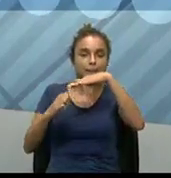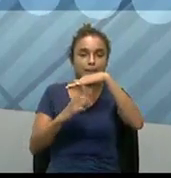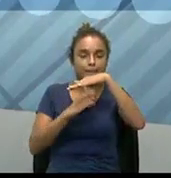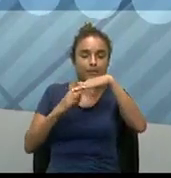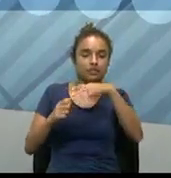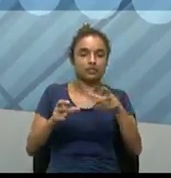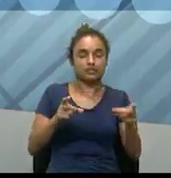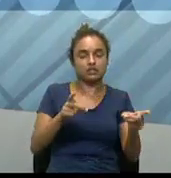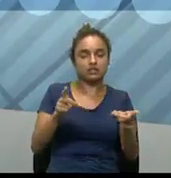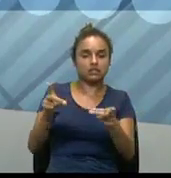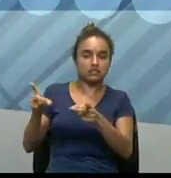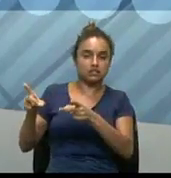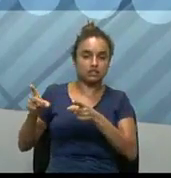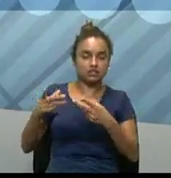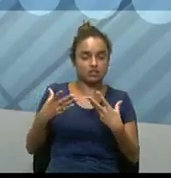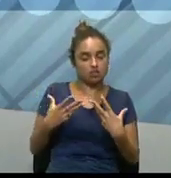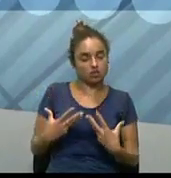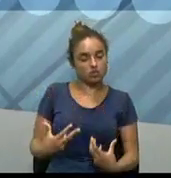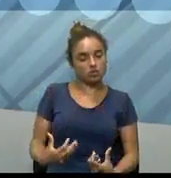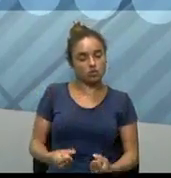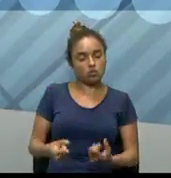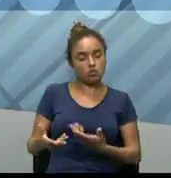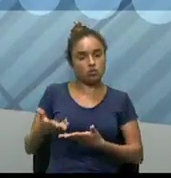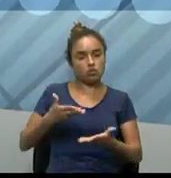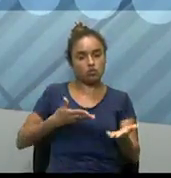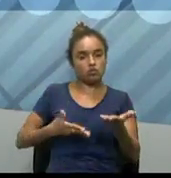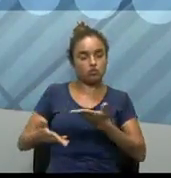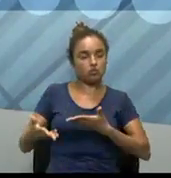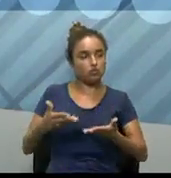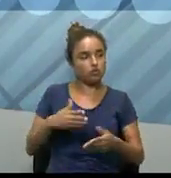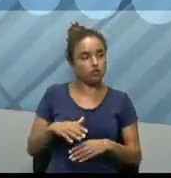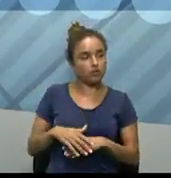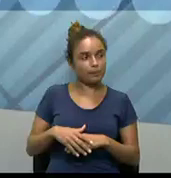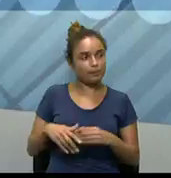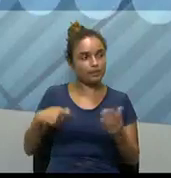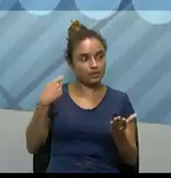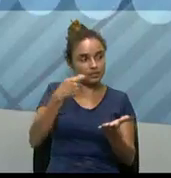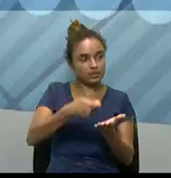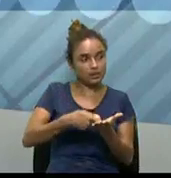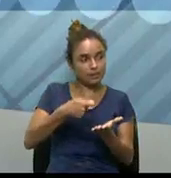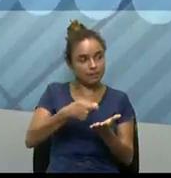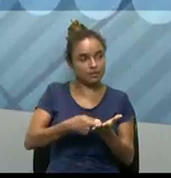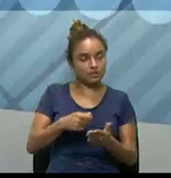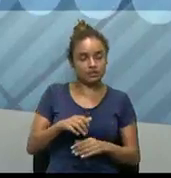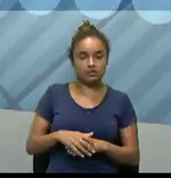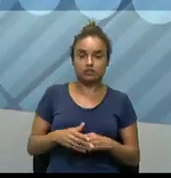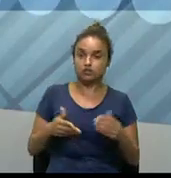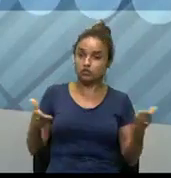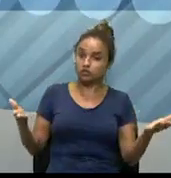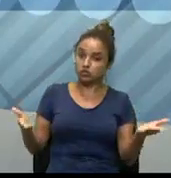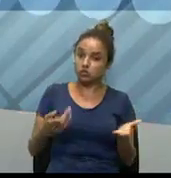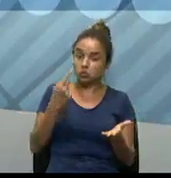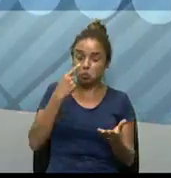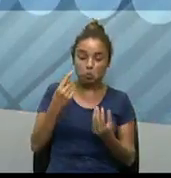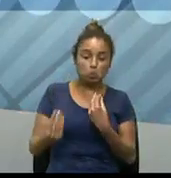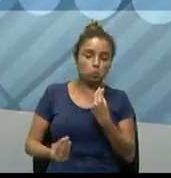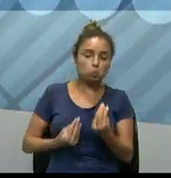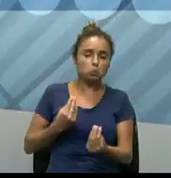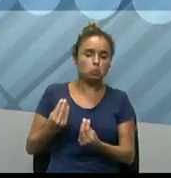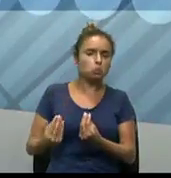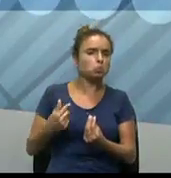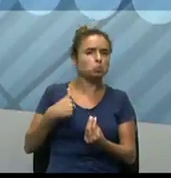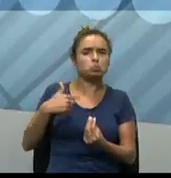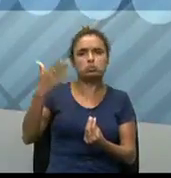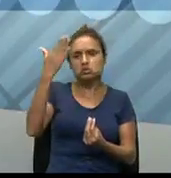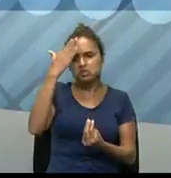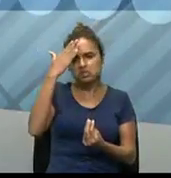comercializando, aceitando, né? Então, como forma de pagamento. Agora, como identificar,